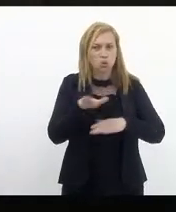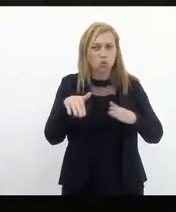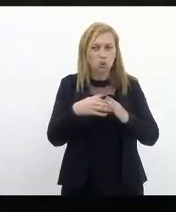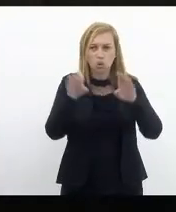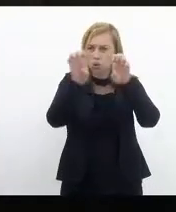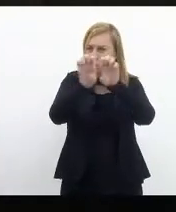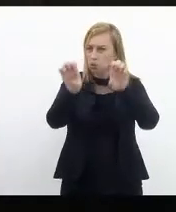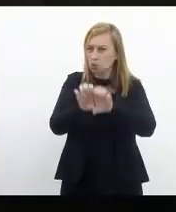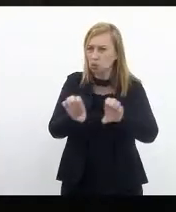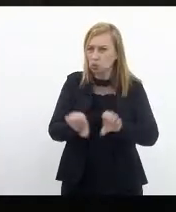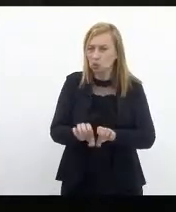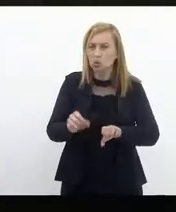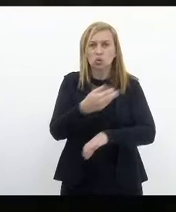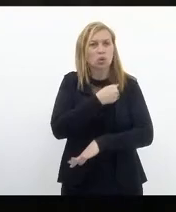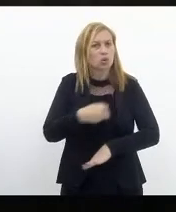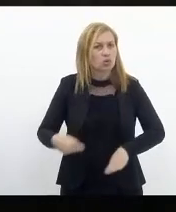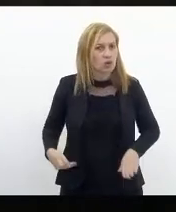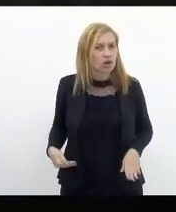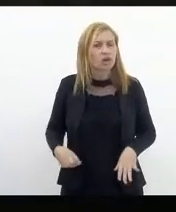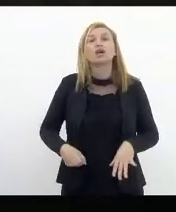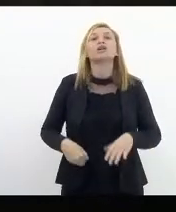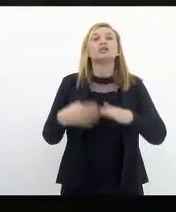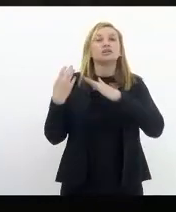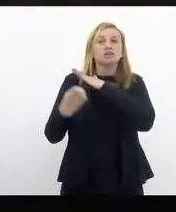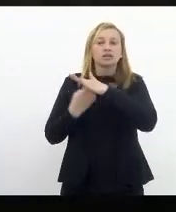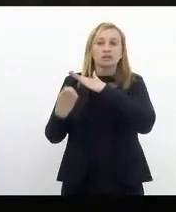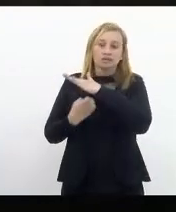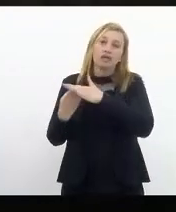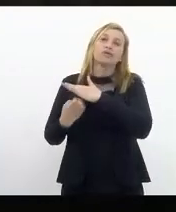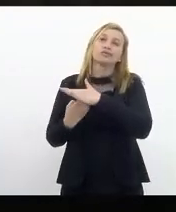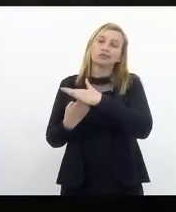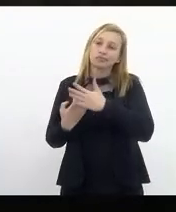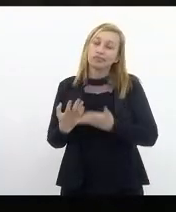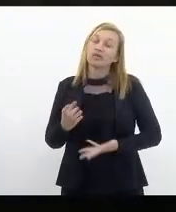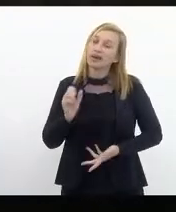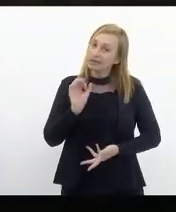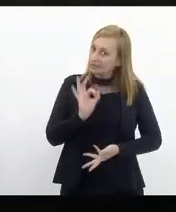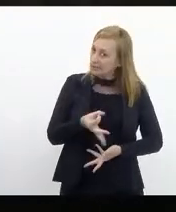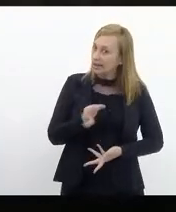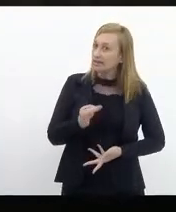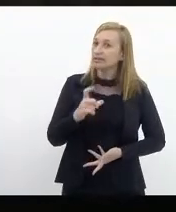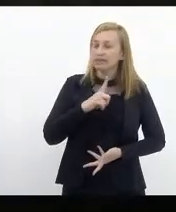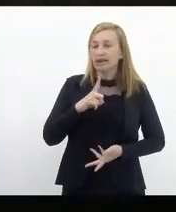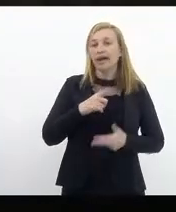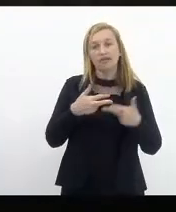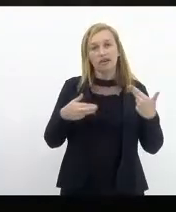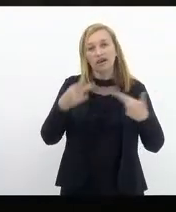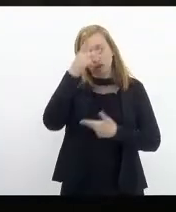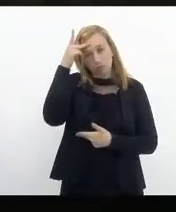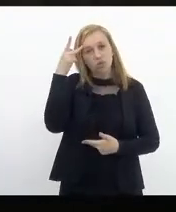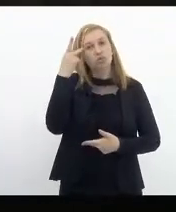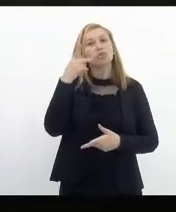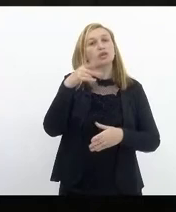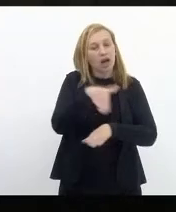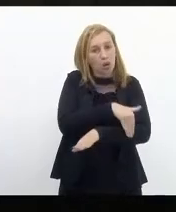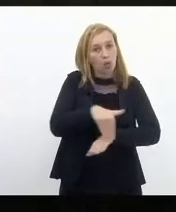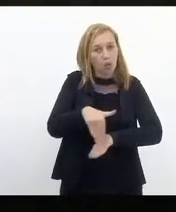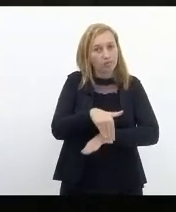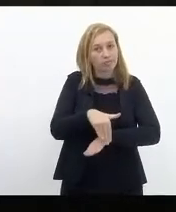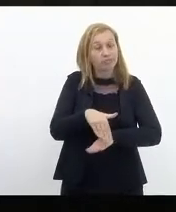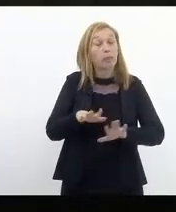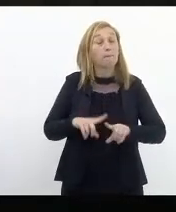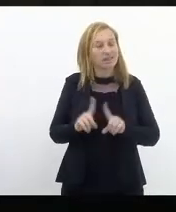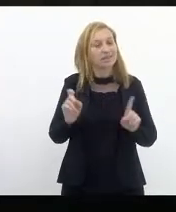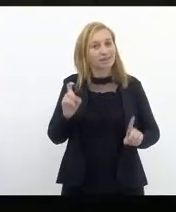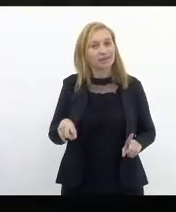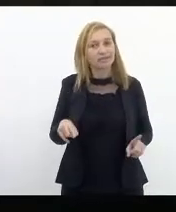estrutura do governo e dos empresários é óbvio que terá muita gente no meio da rua mas